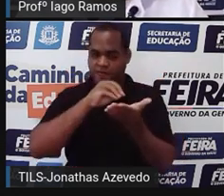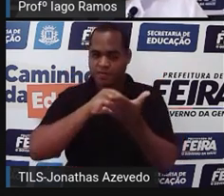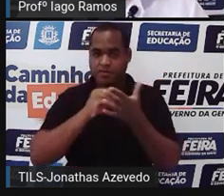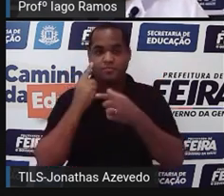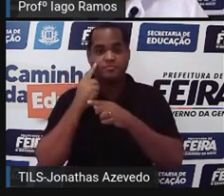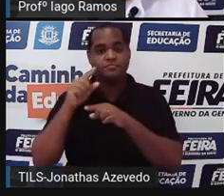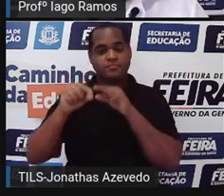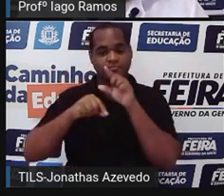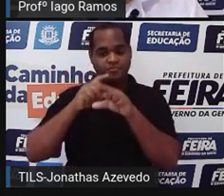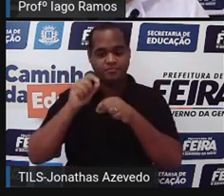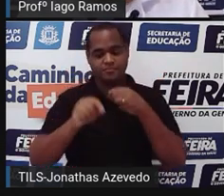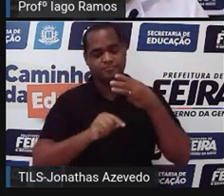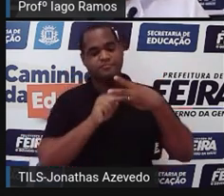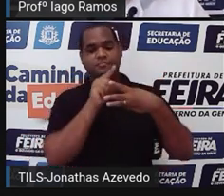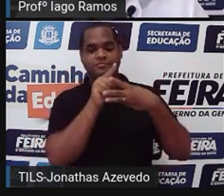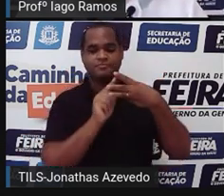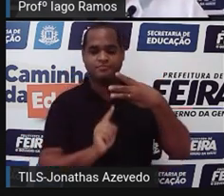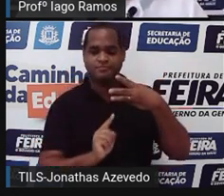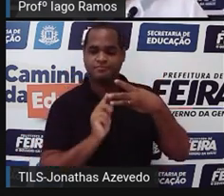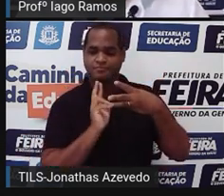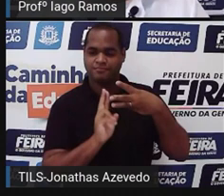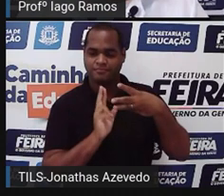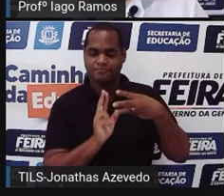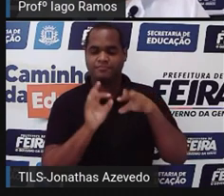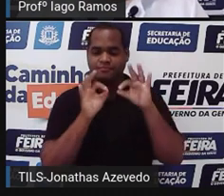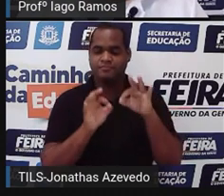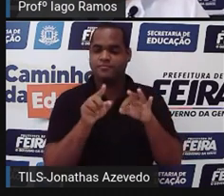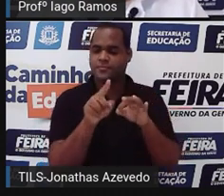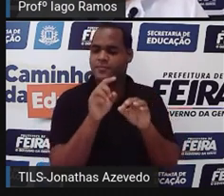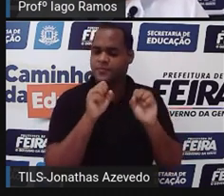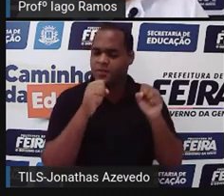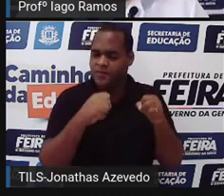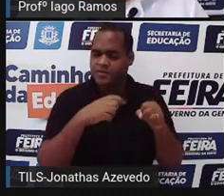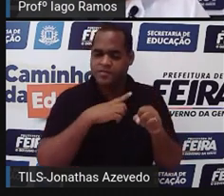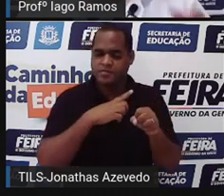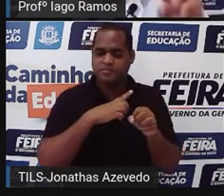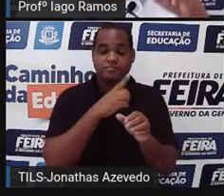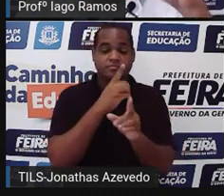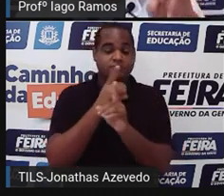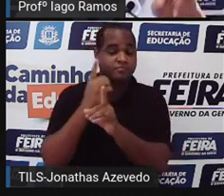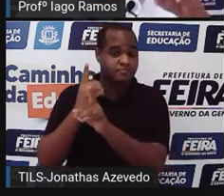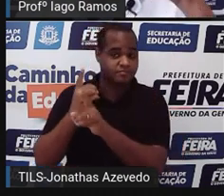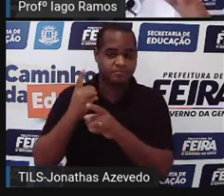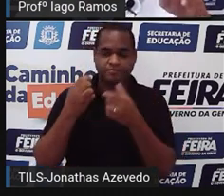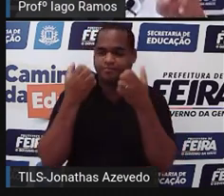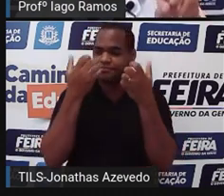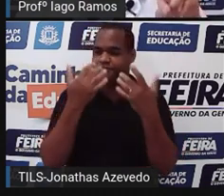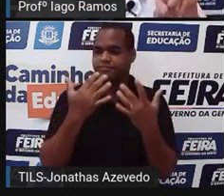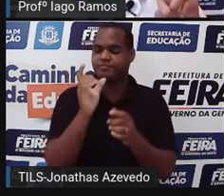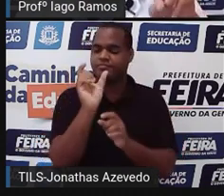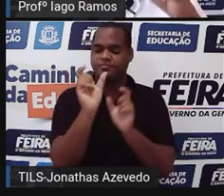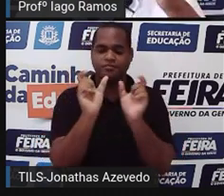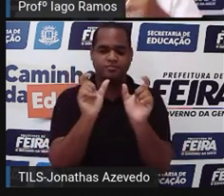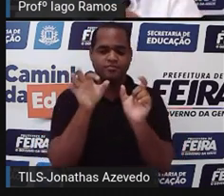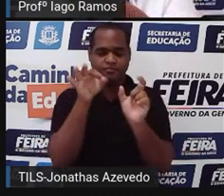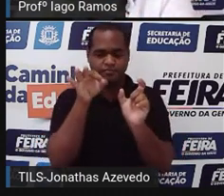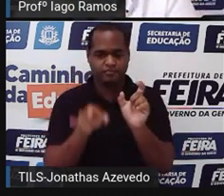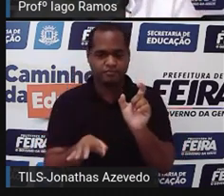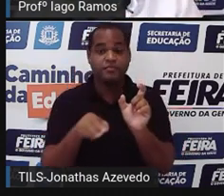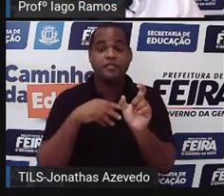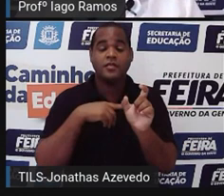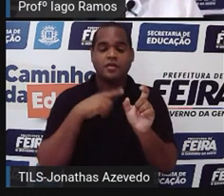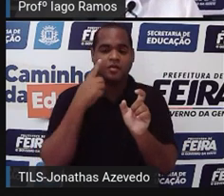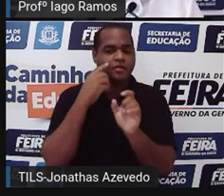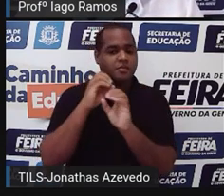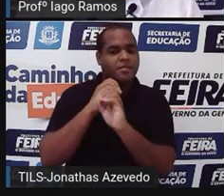opções de resposta, e você precisa encontrar qual é a que tem as duas palavras certas que vão